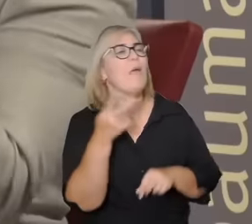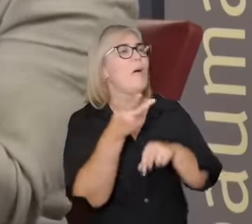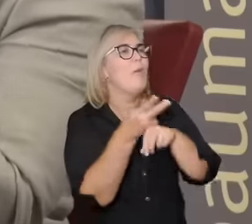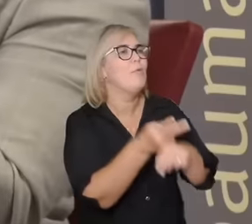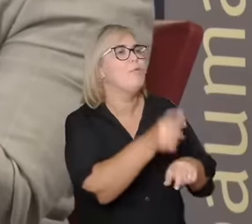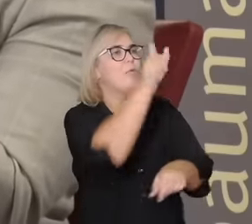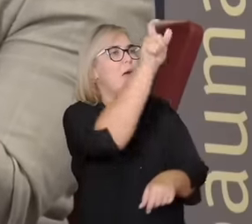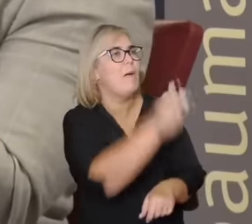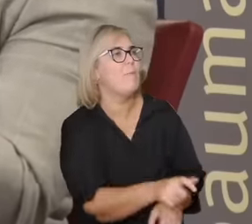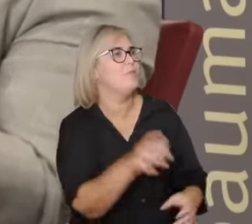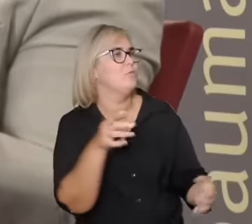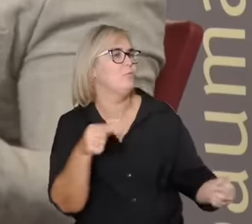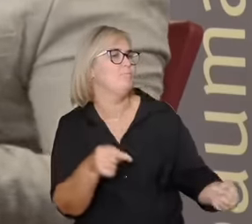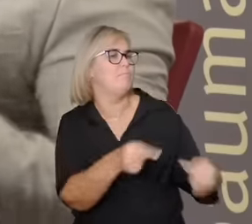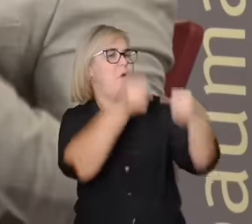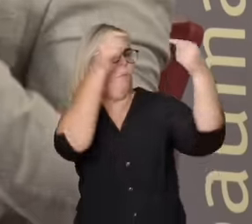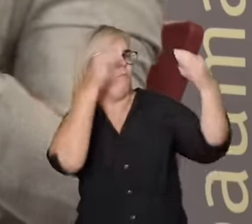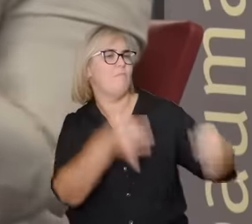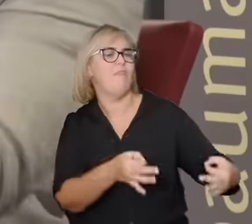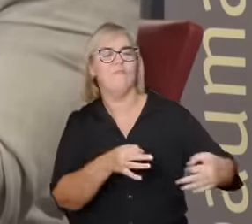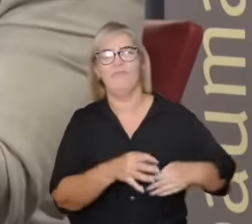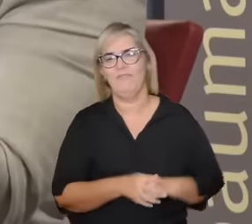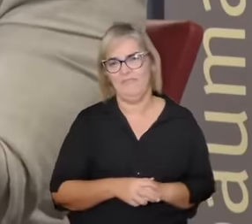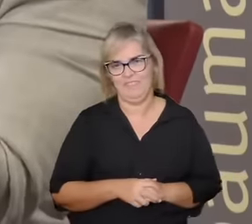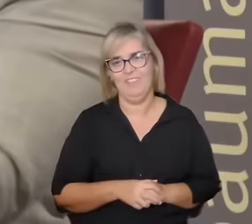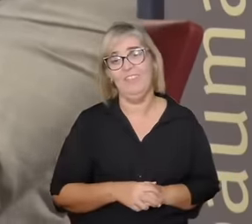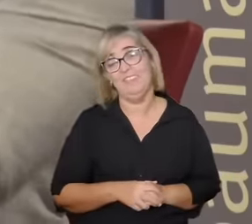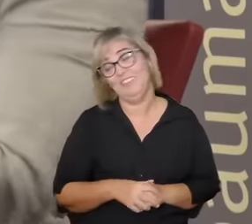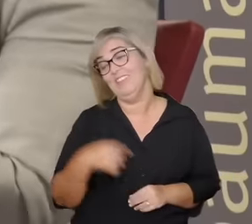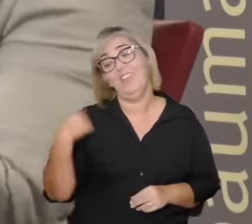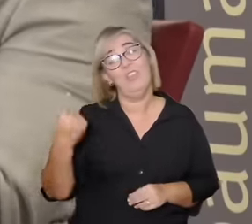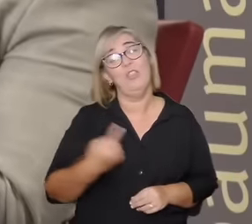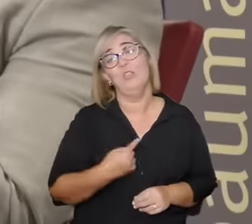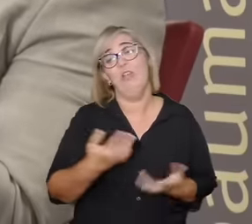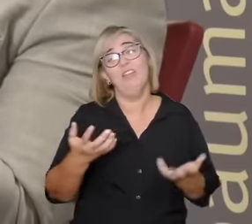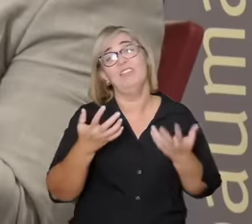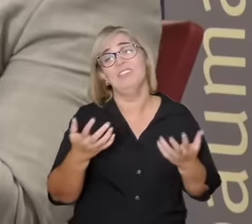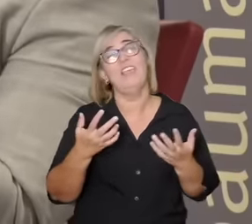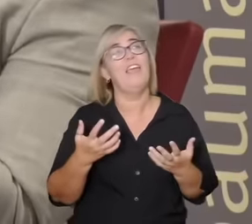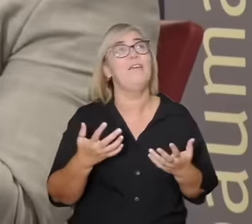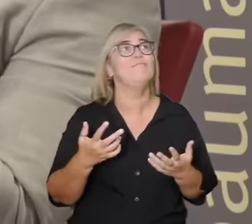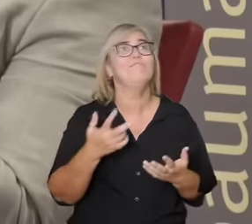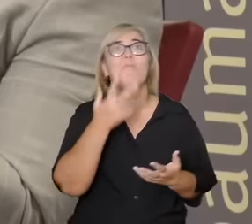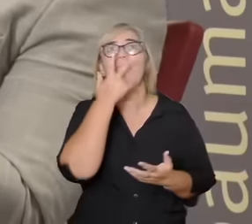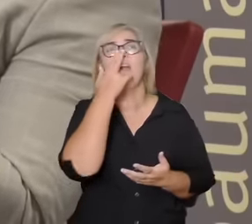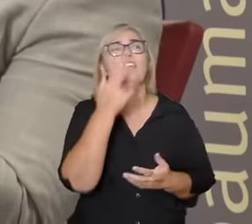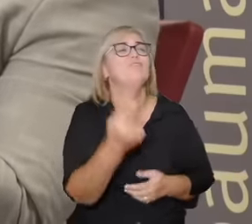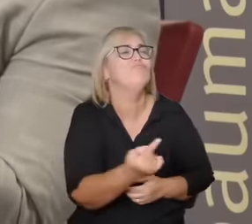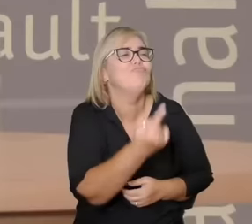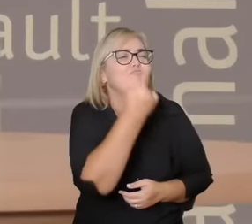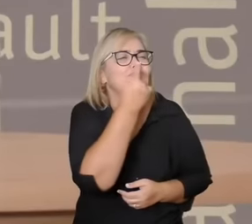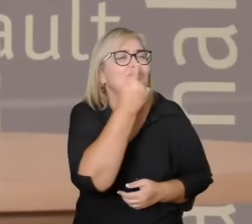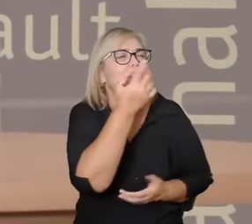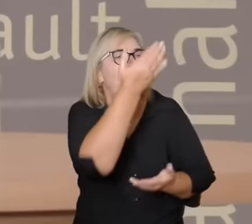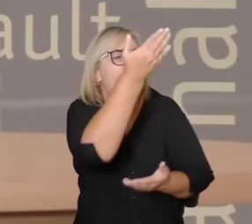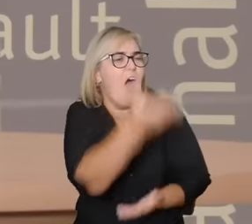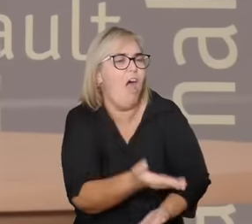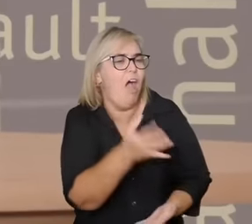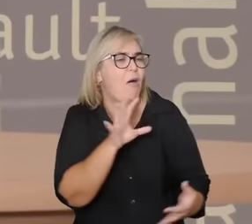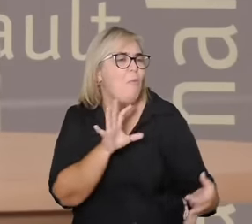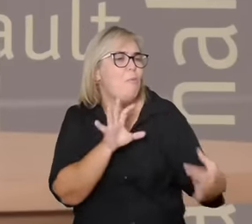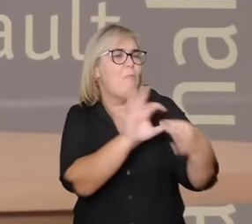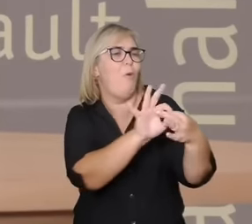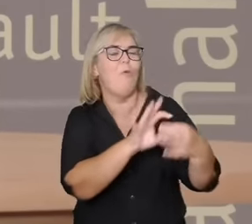gente produziu um sistema de procurar uma pessoa para nos completar o que não quer dizer que uma pessoa